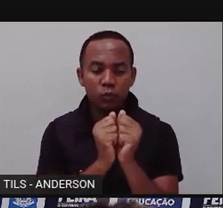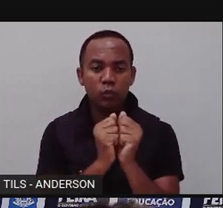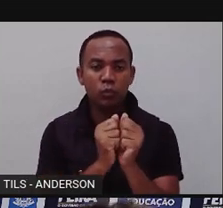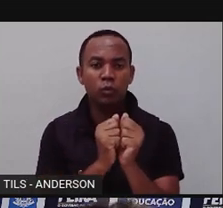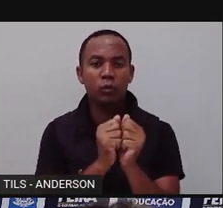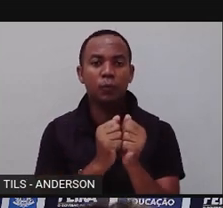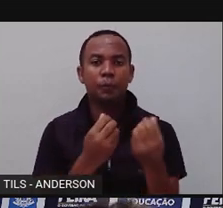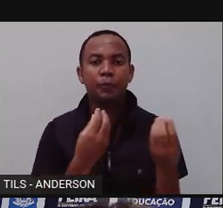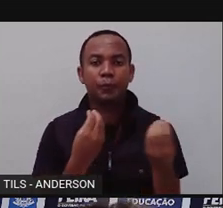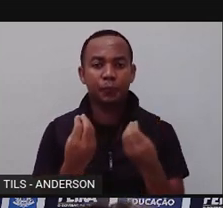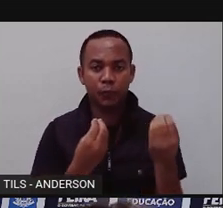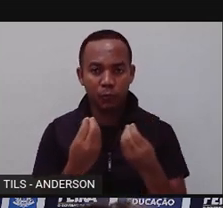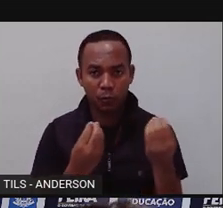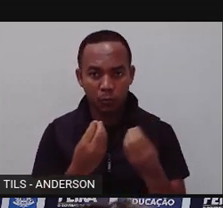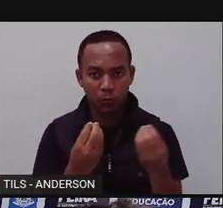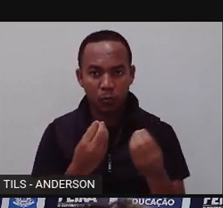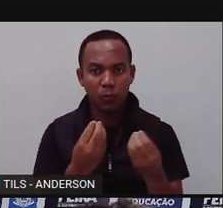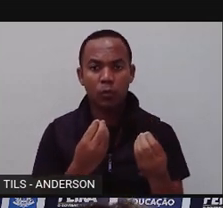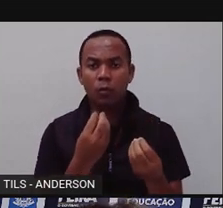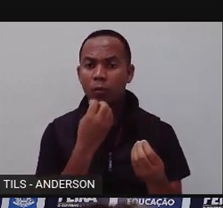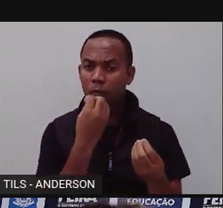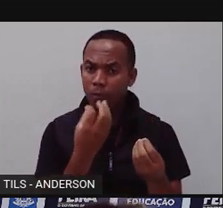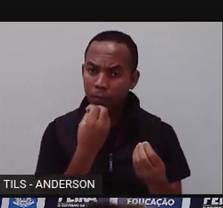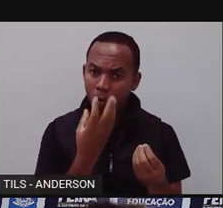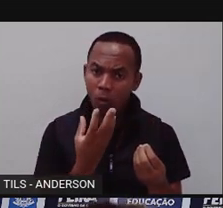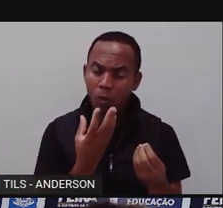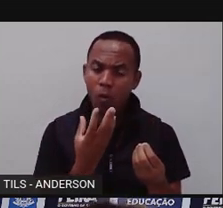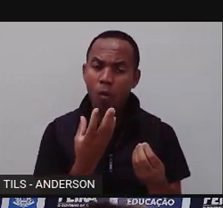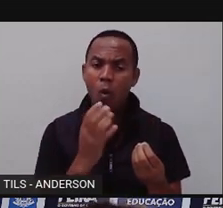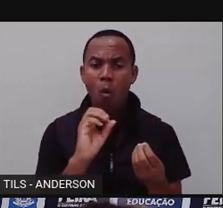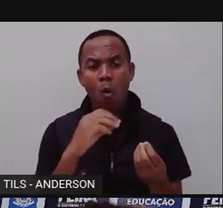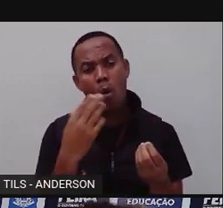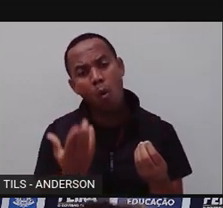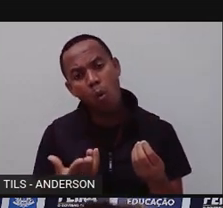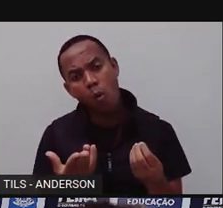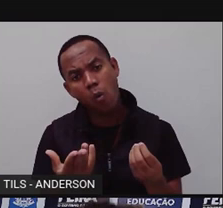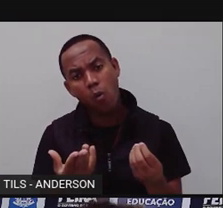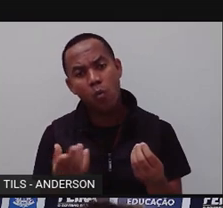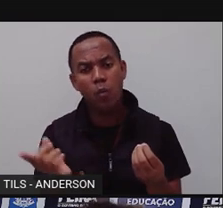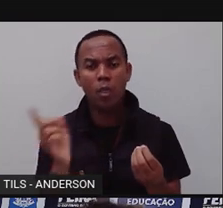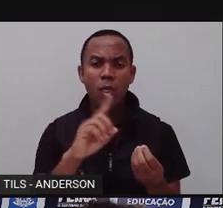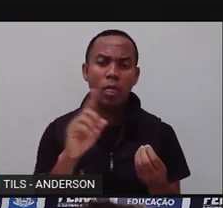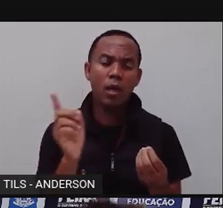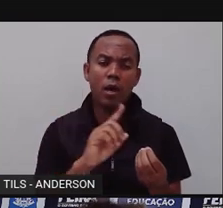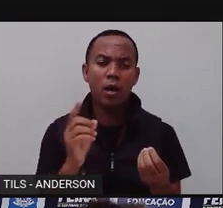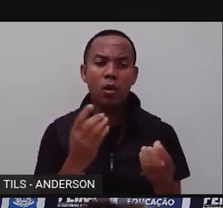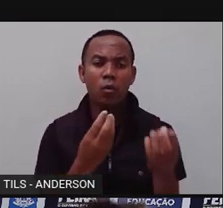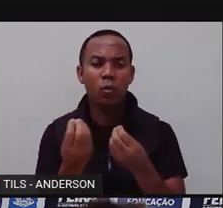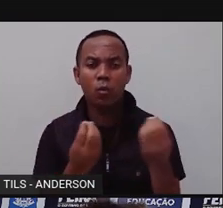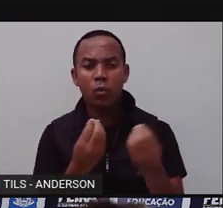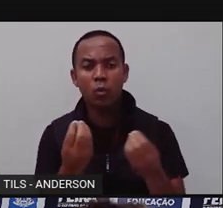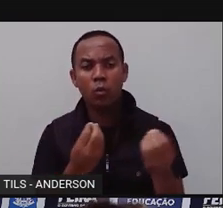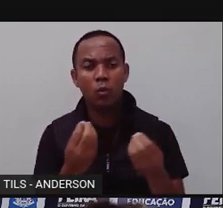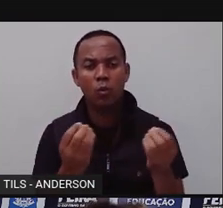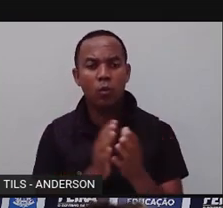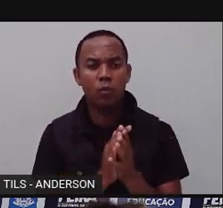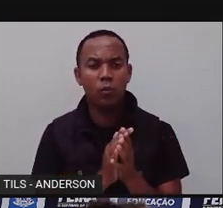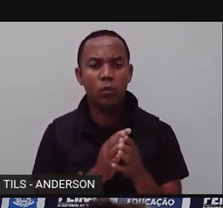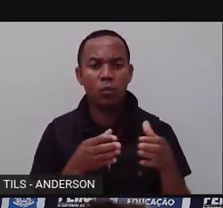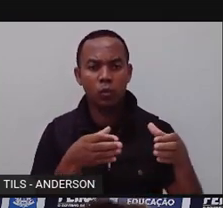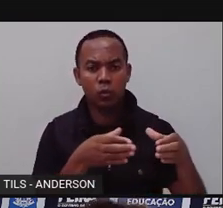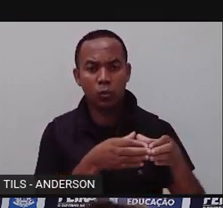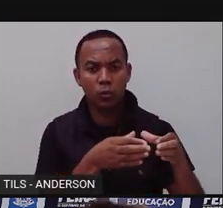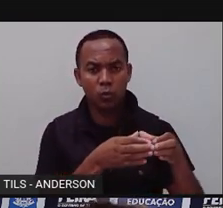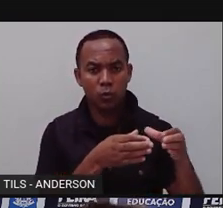relações, elas podem ser harmônicas, né? Quando não há prejuízo para nenhum dos indivíduos envolvidos, ou,